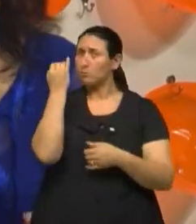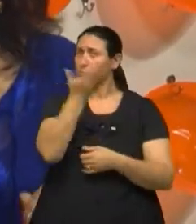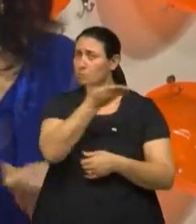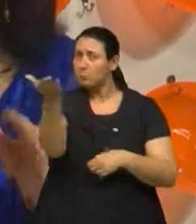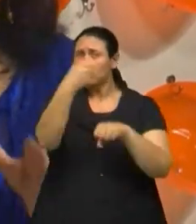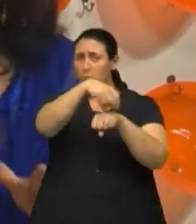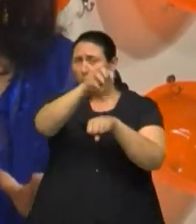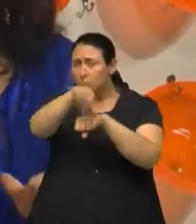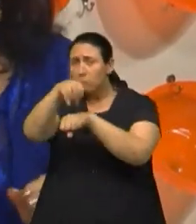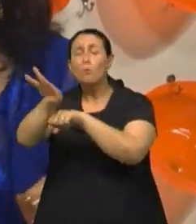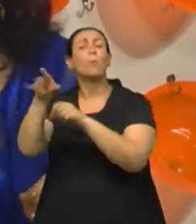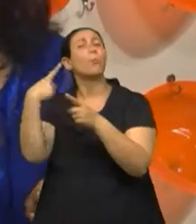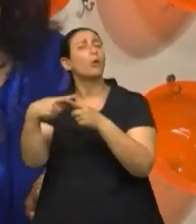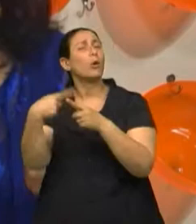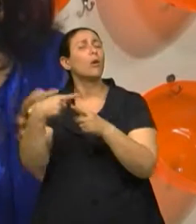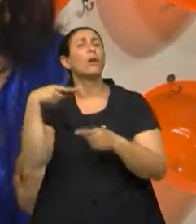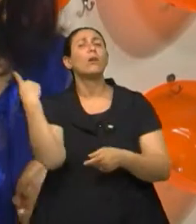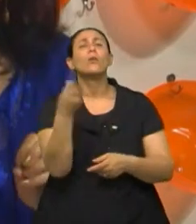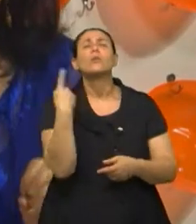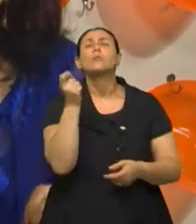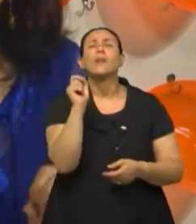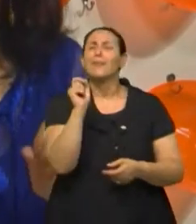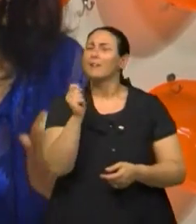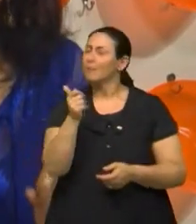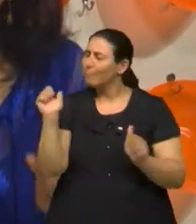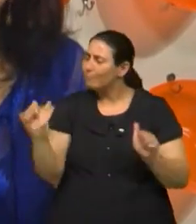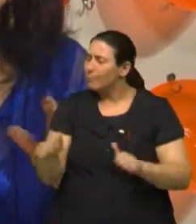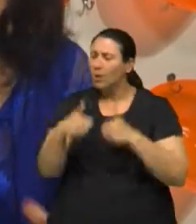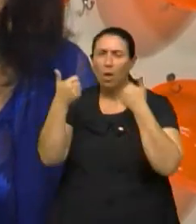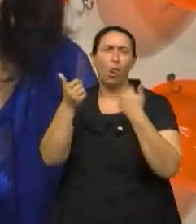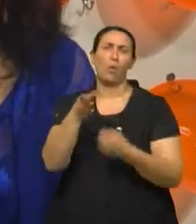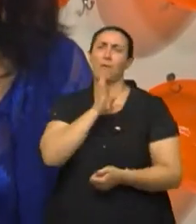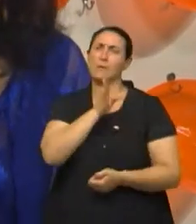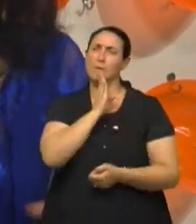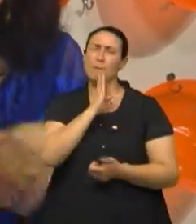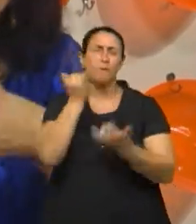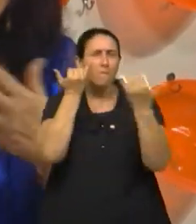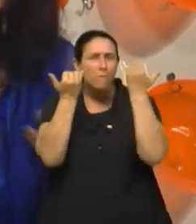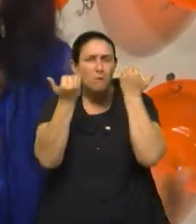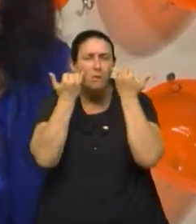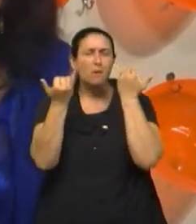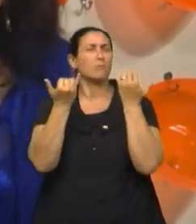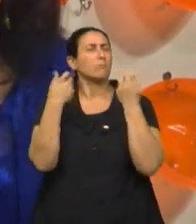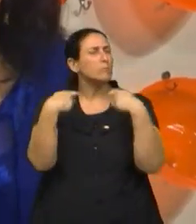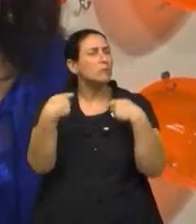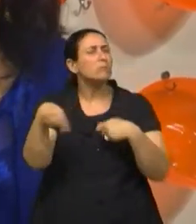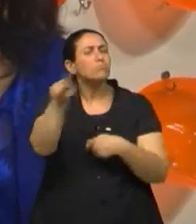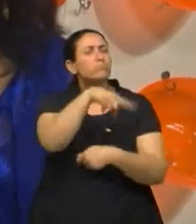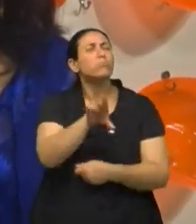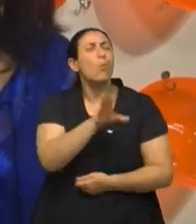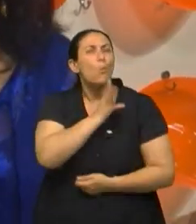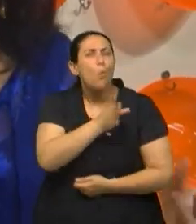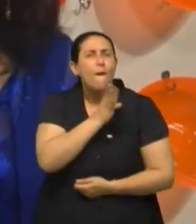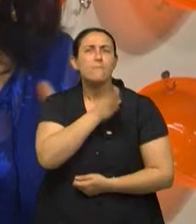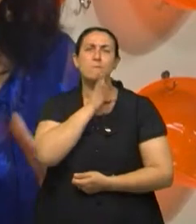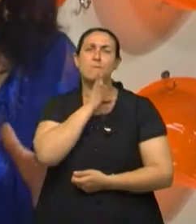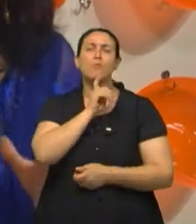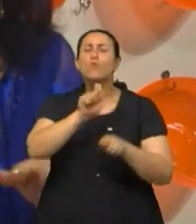indicações e é como eu digo sempre aqui, nada melhor do que o conhecimento e espalhem o conhecimento, né?